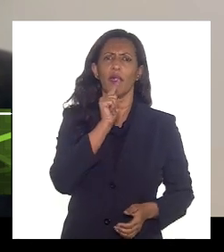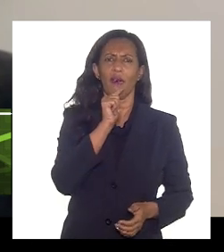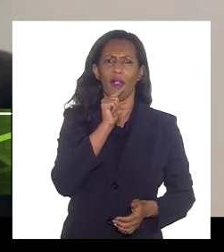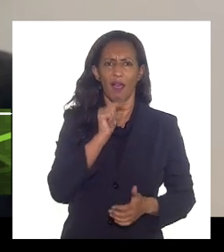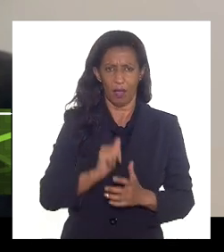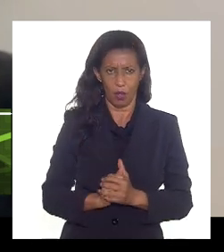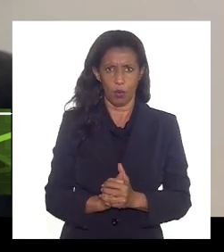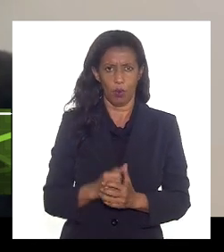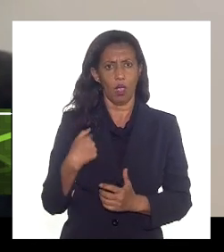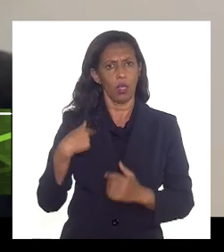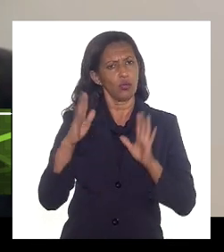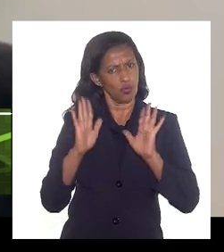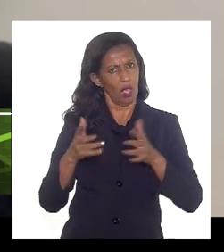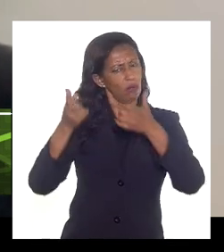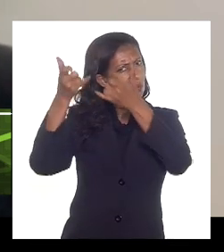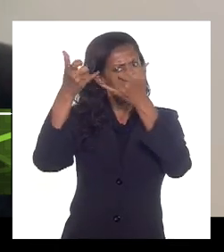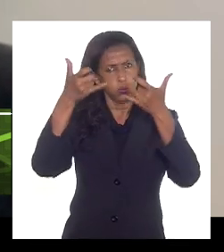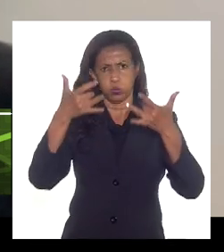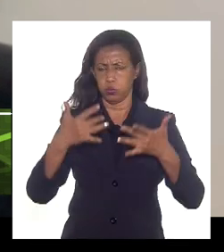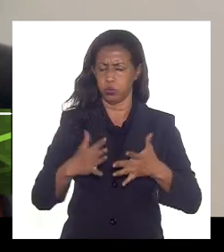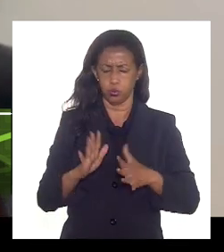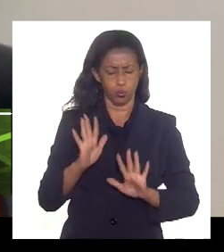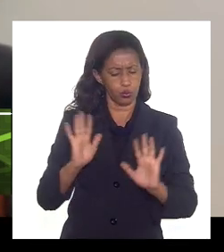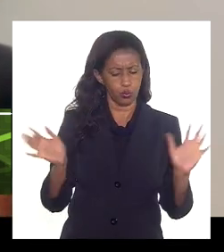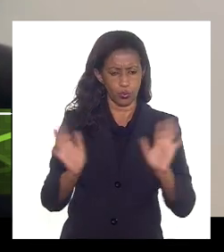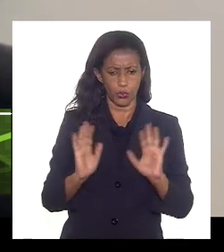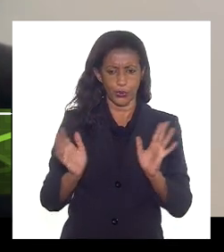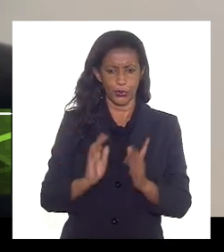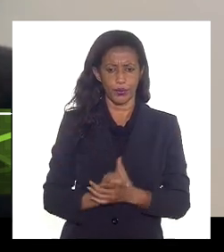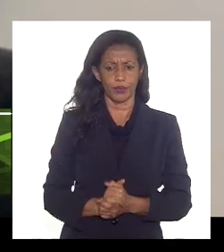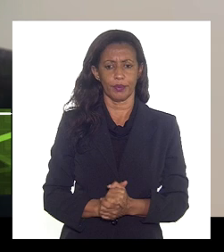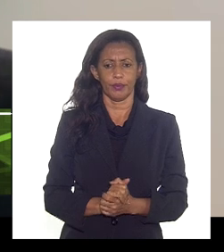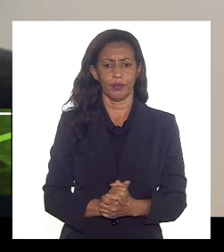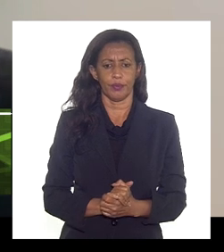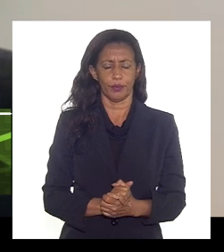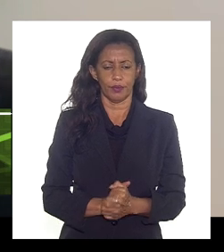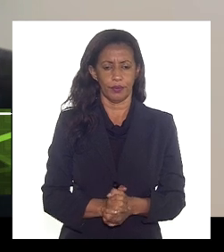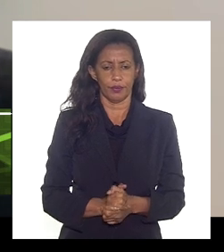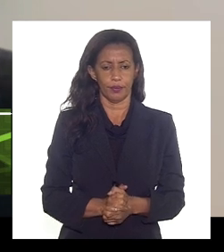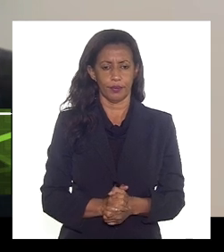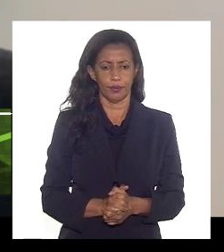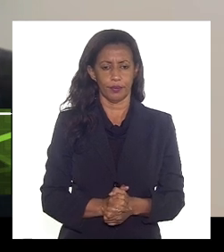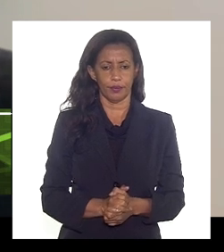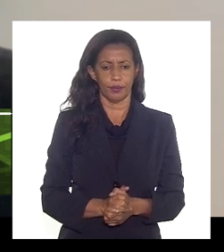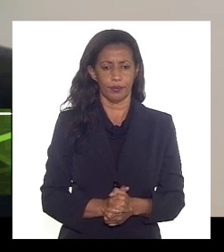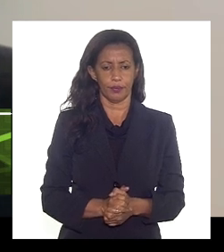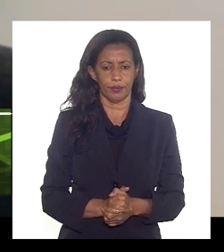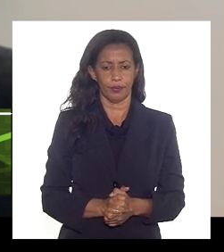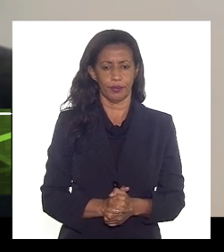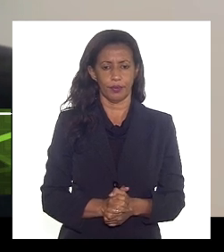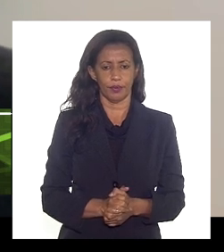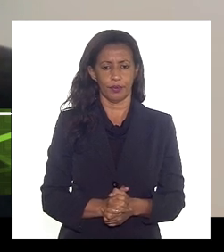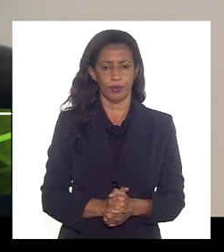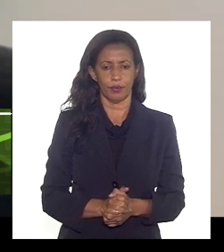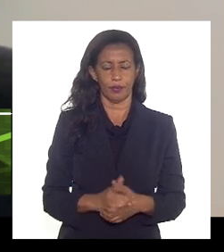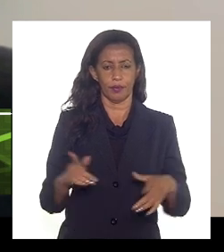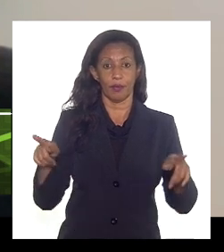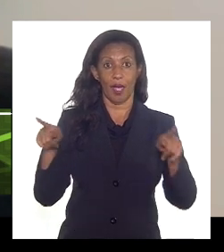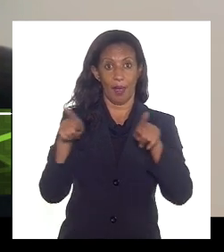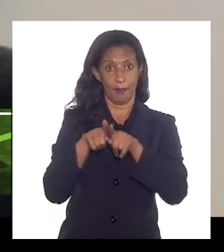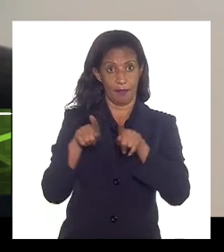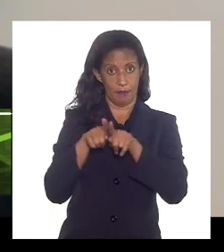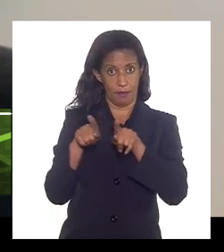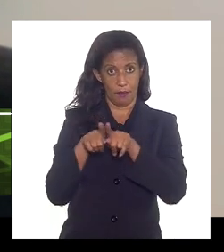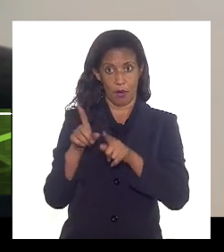eu posso já adiantar aqui sem prejuízo de também depois respondermos por escrito a mesma adutora